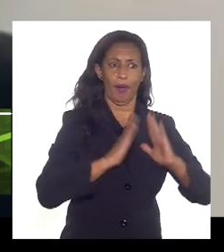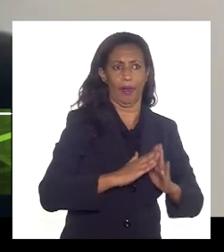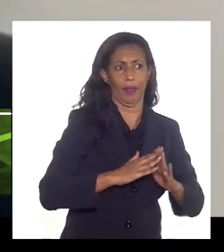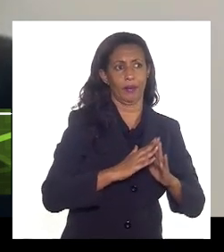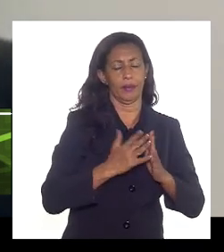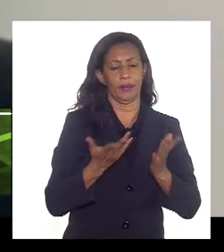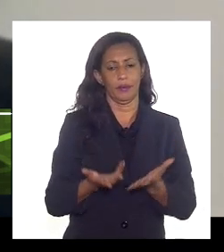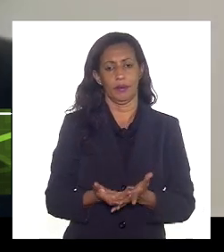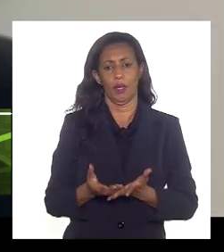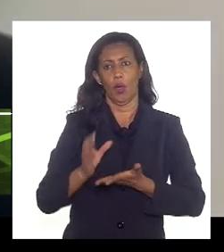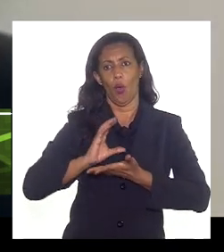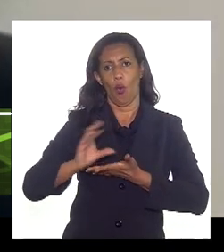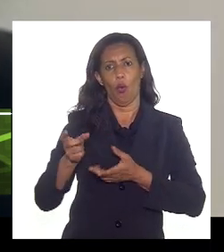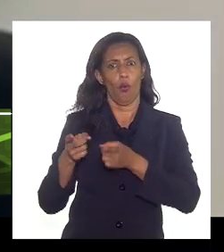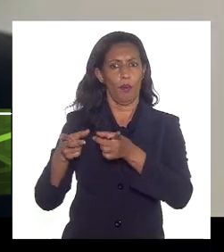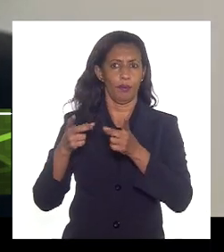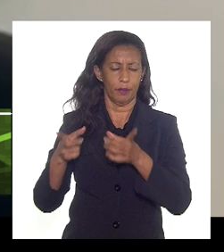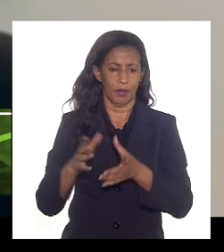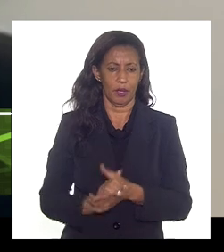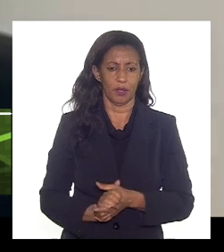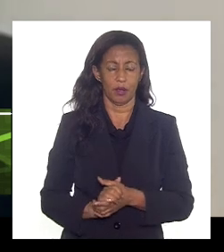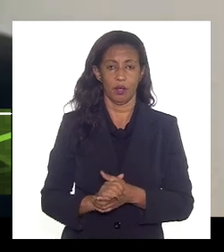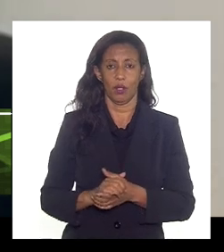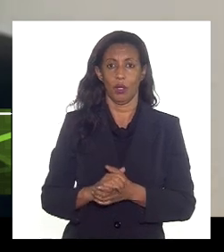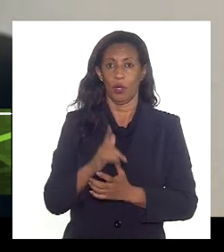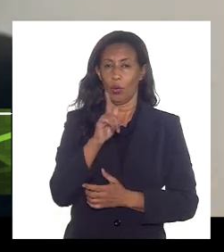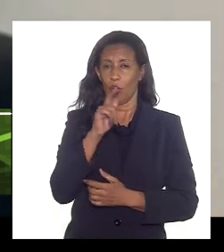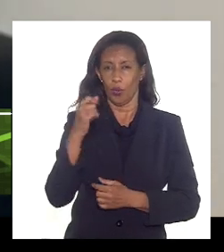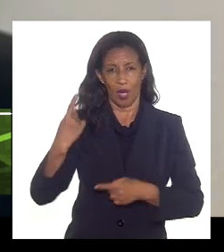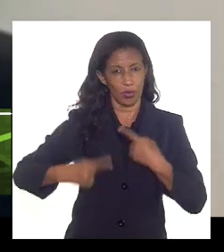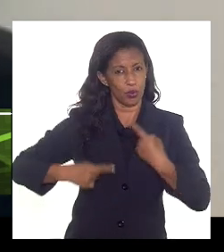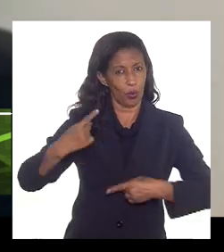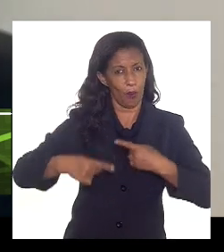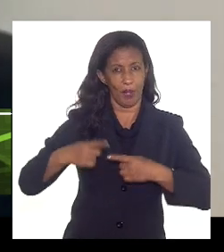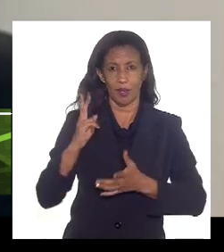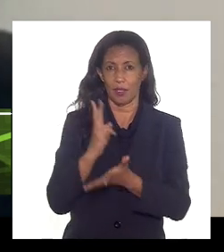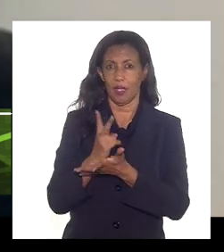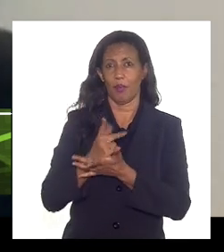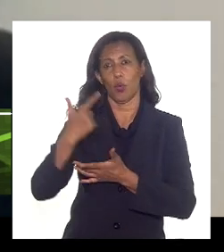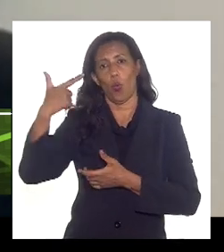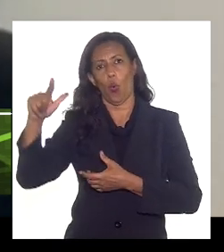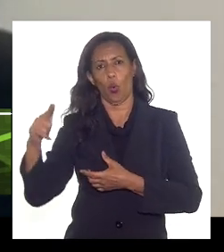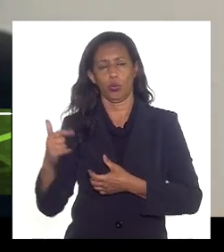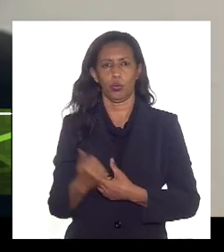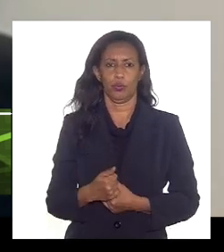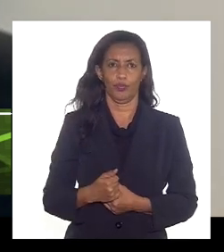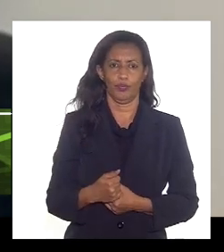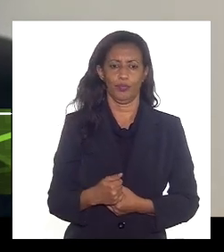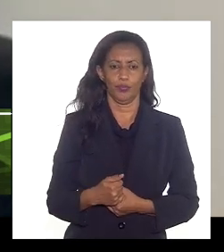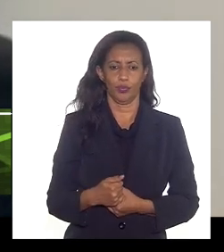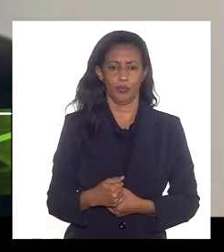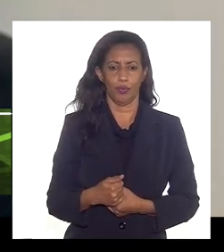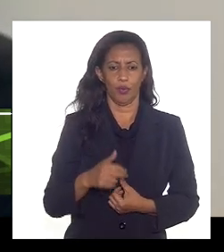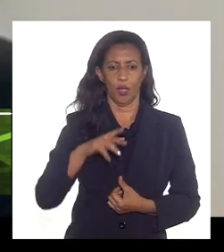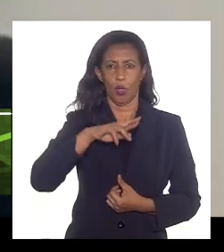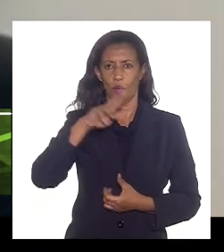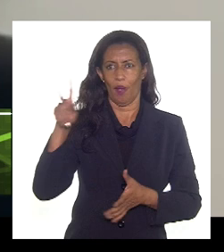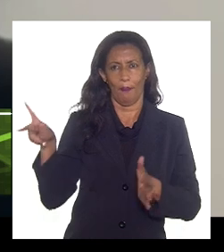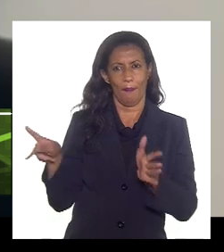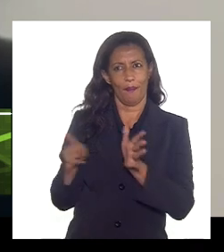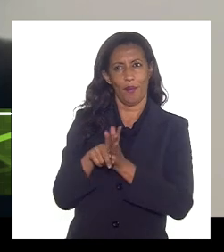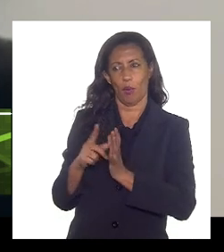na termoeletricidade o gás compete diretamente com outros combustíveis ele não é vamos dizer assim cativo de nenhum